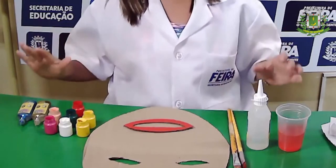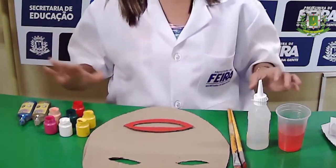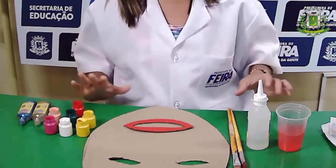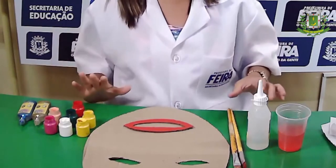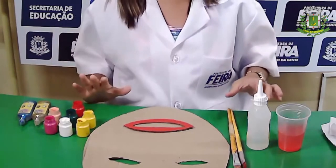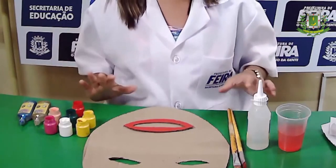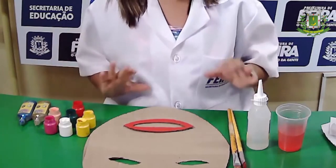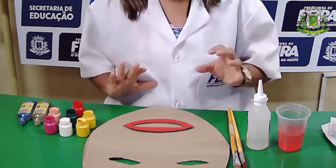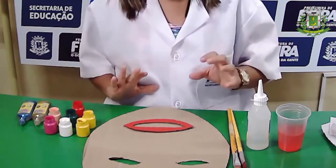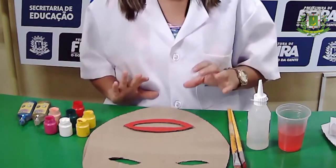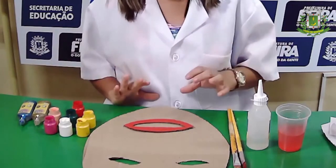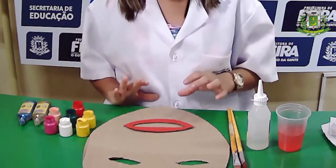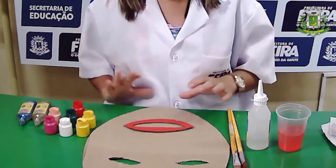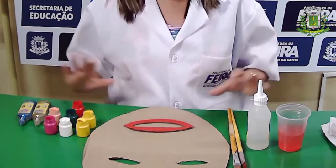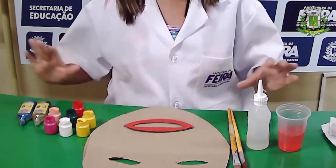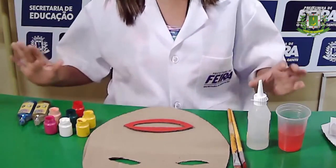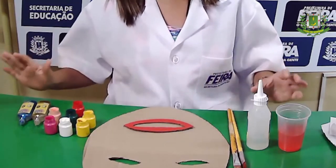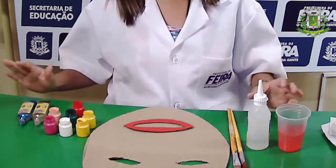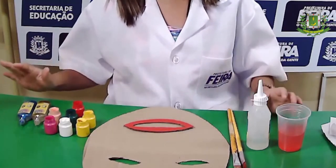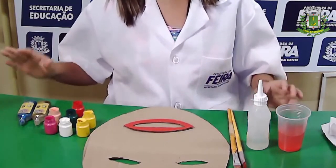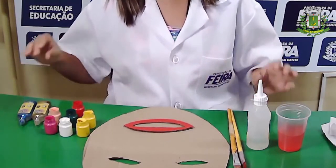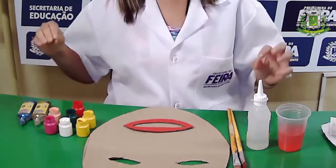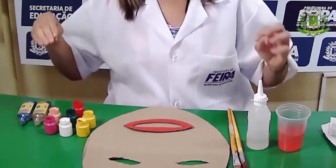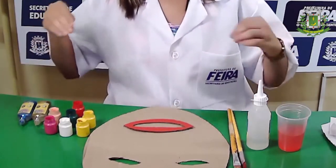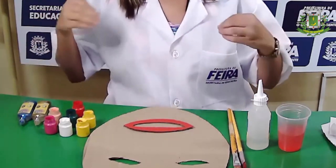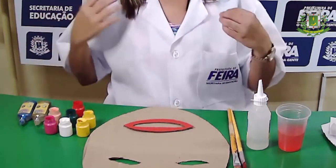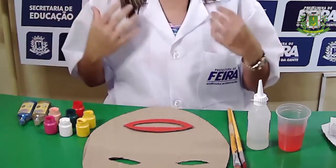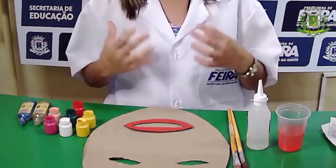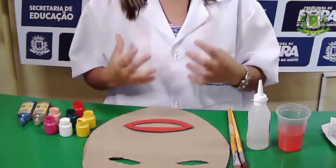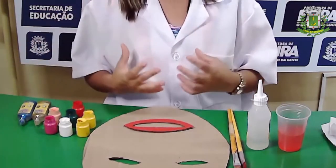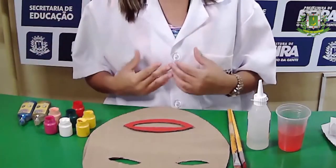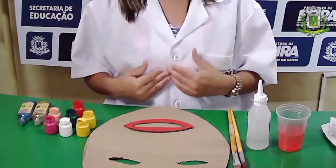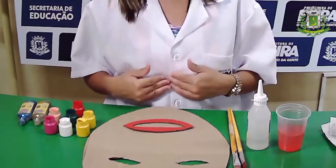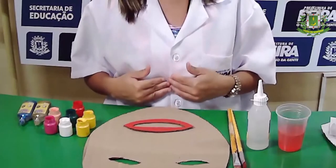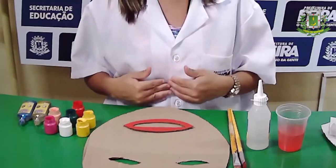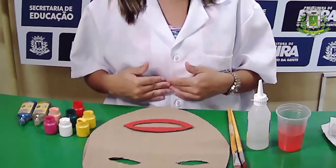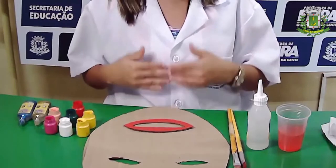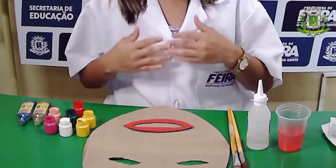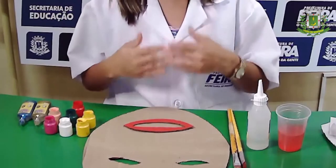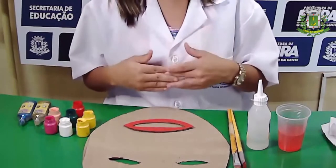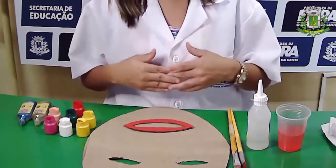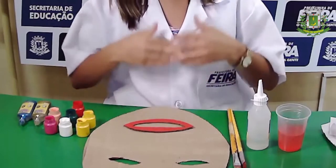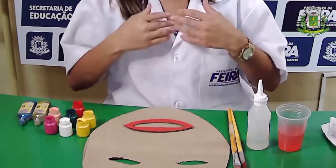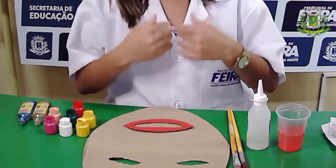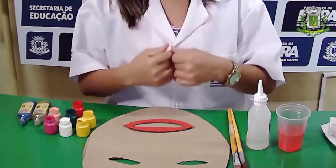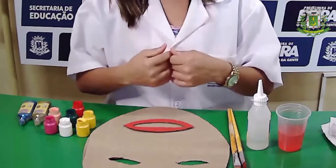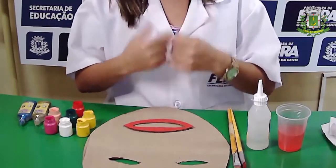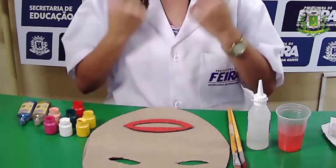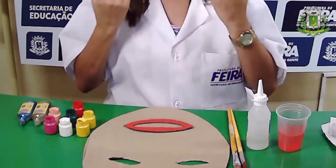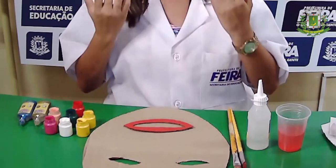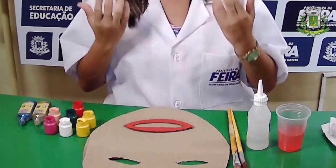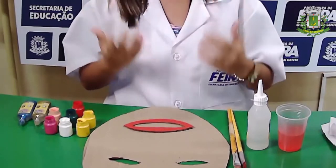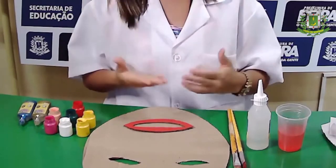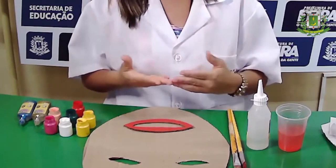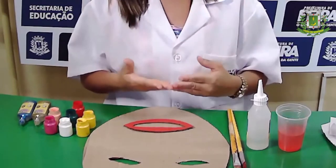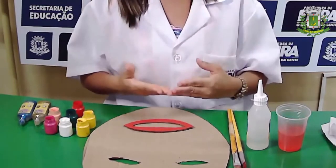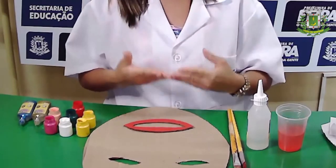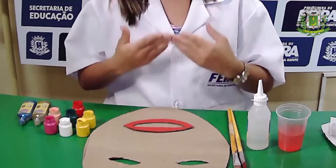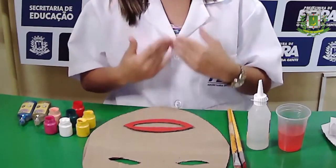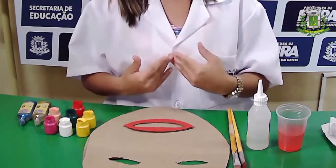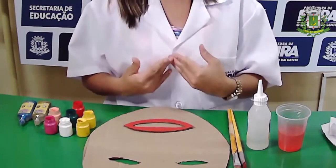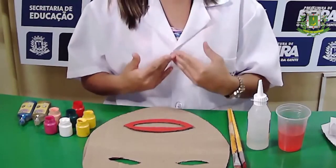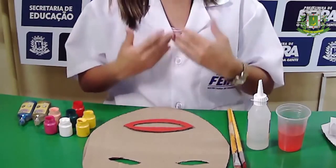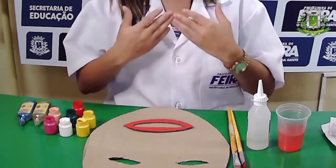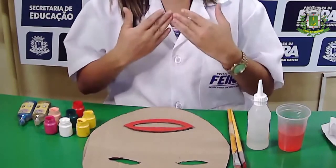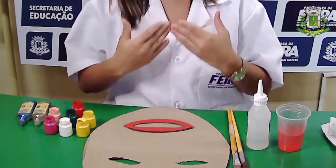né, estão vendo só aqui o material que nós vamos utilizar na nossa produção, tá? E nós vamos produzir aí